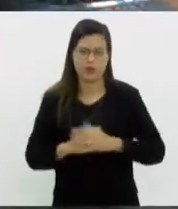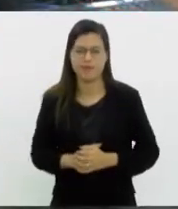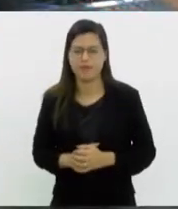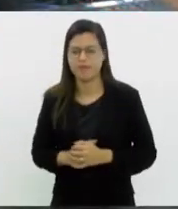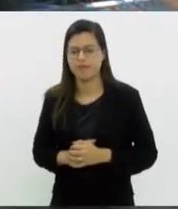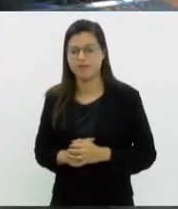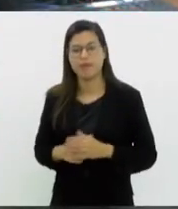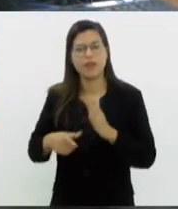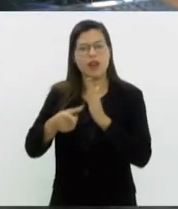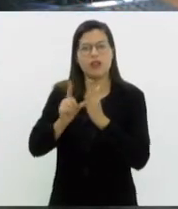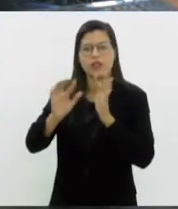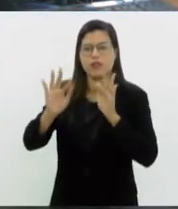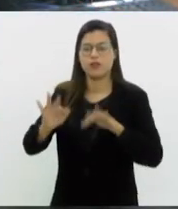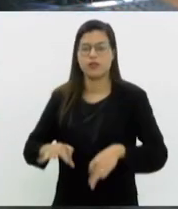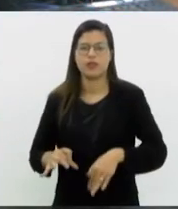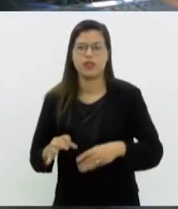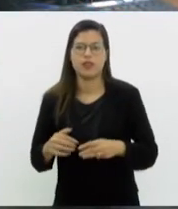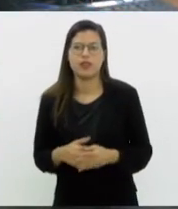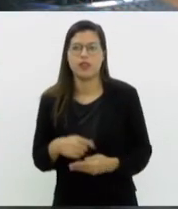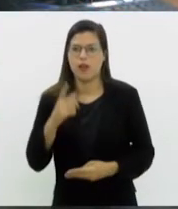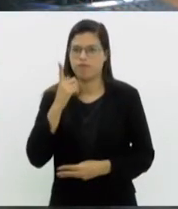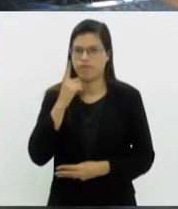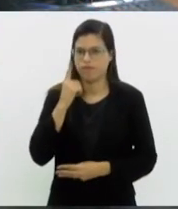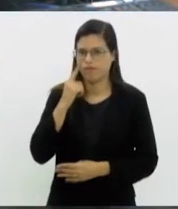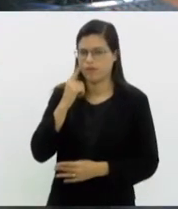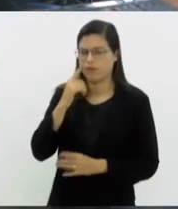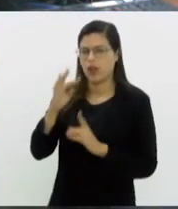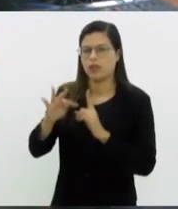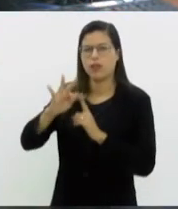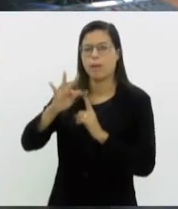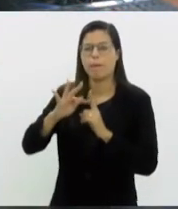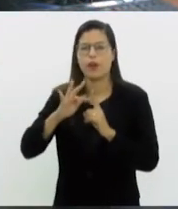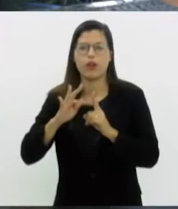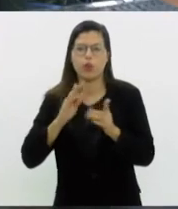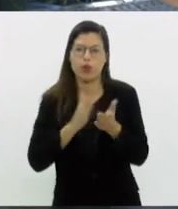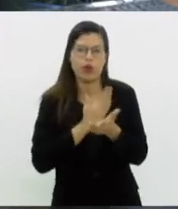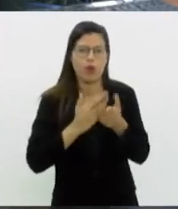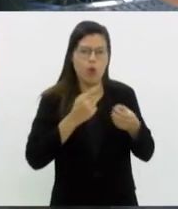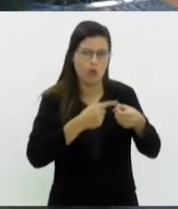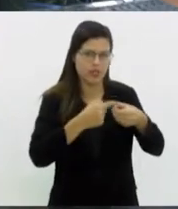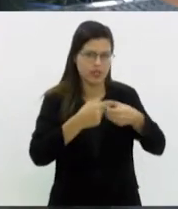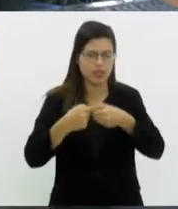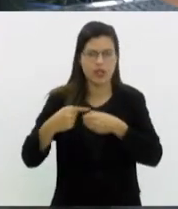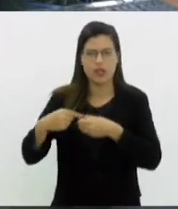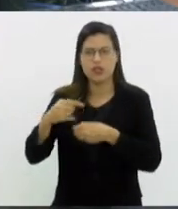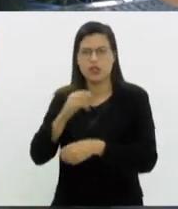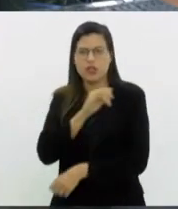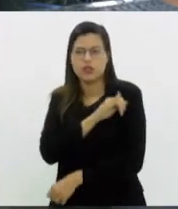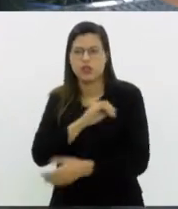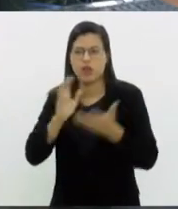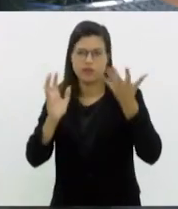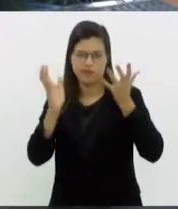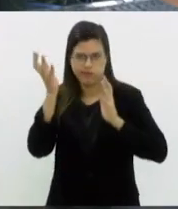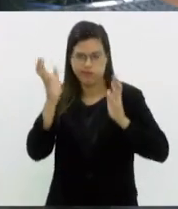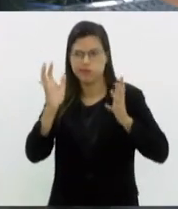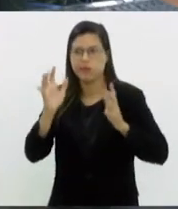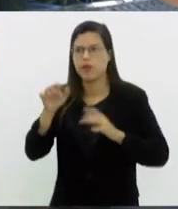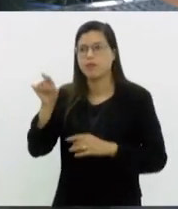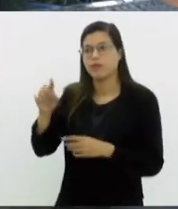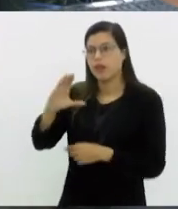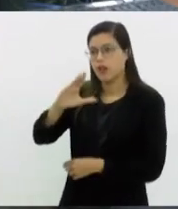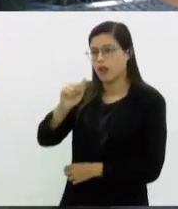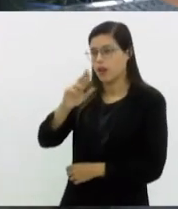E antes de encerrar, vamos dar uma olhada no tempo em algumas cidades do Estado? Aqui na tela, Cardoso Moreira,